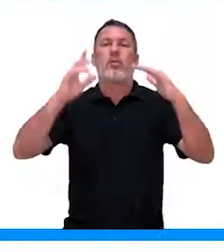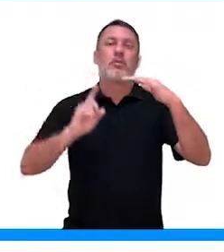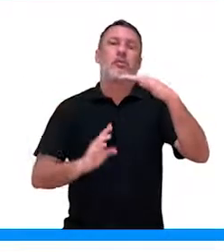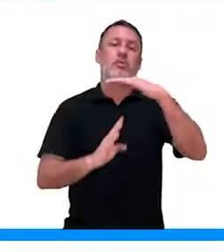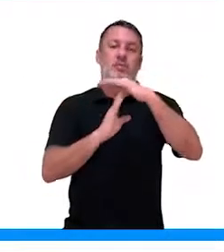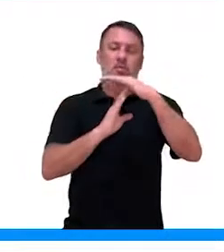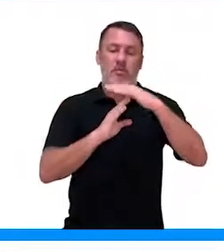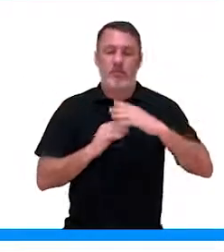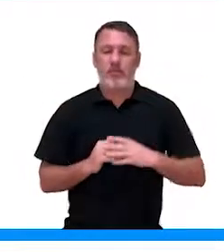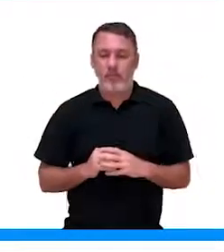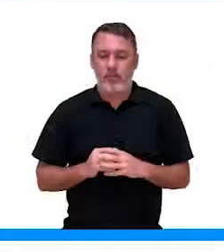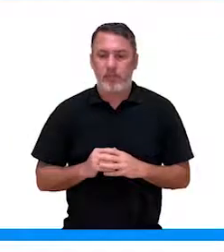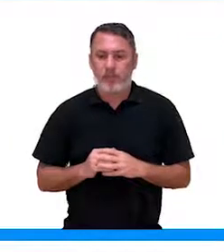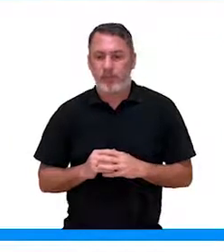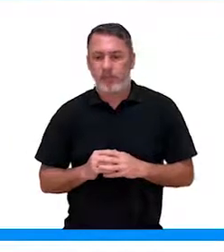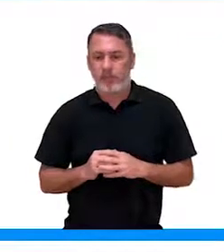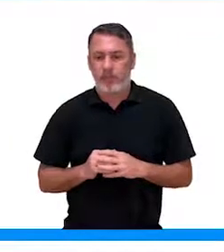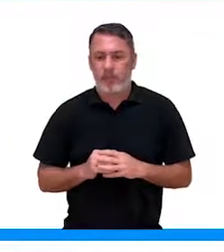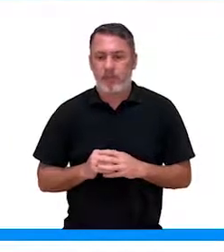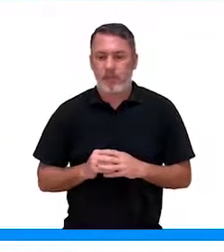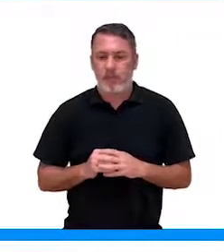o crescimento e alongamento.